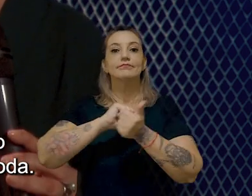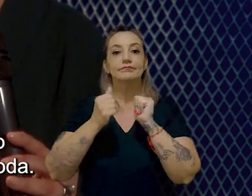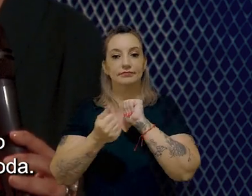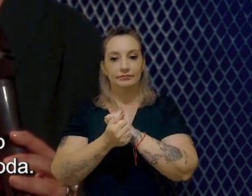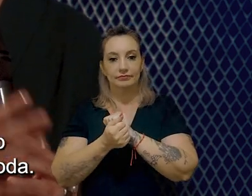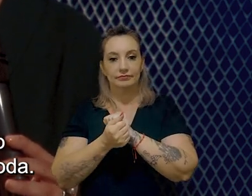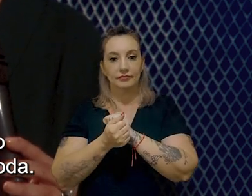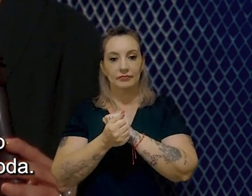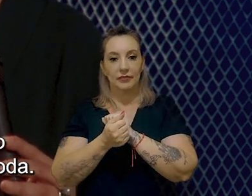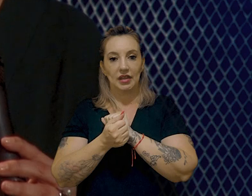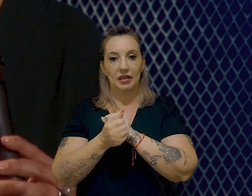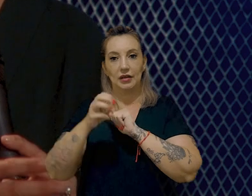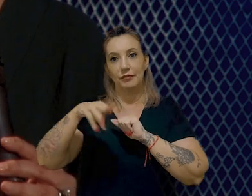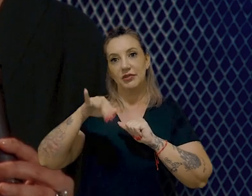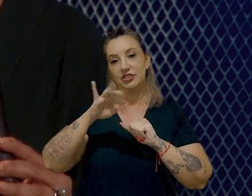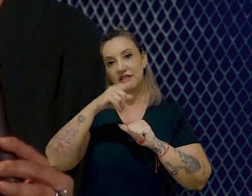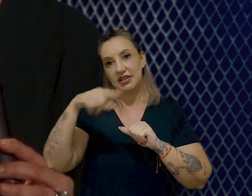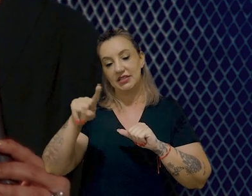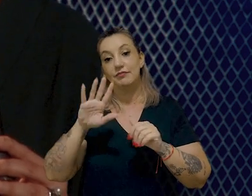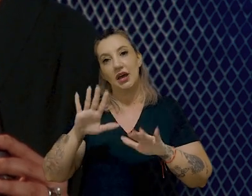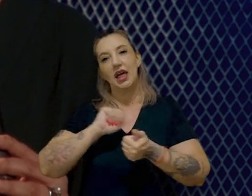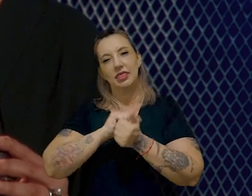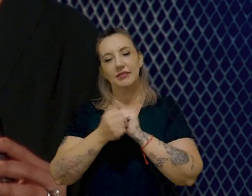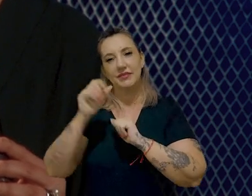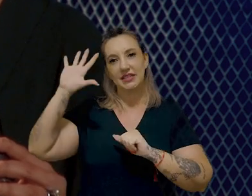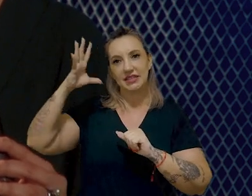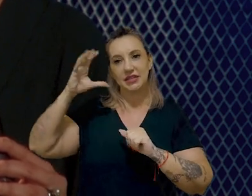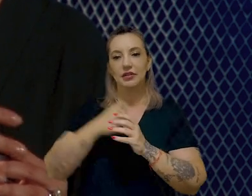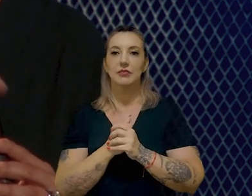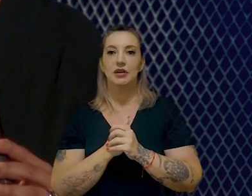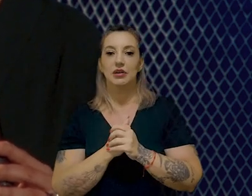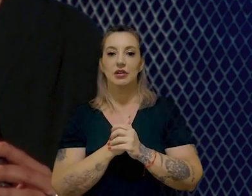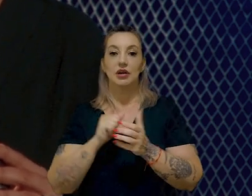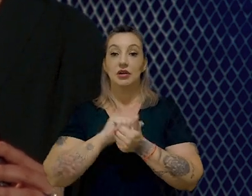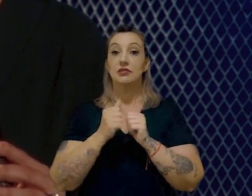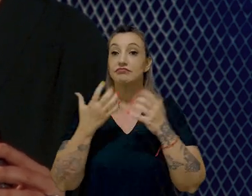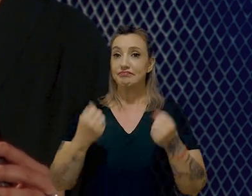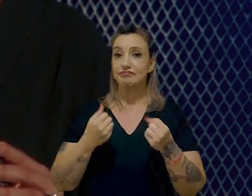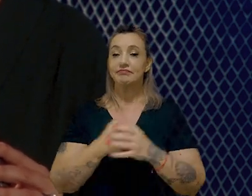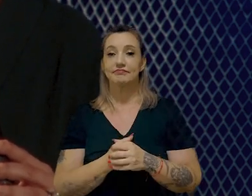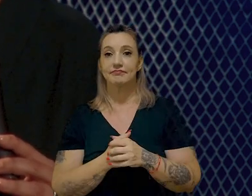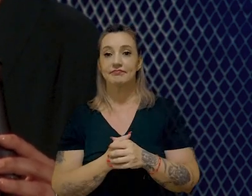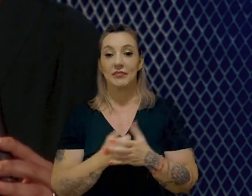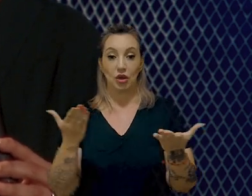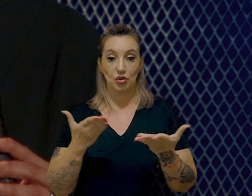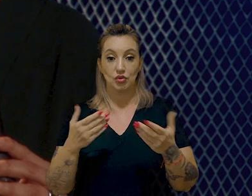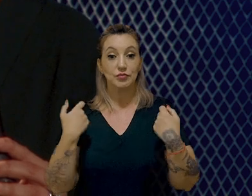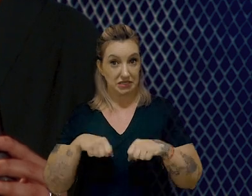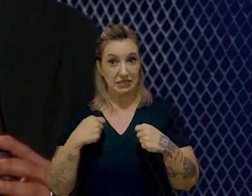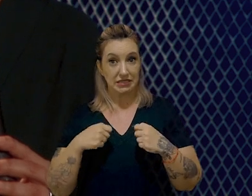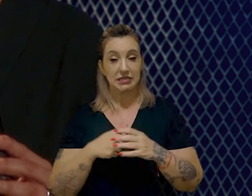mitigação, falar mitigação só porque está na moda, mas mais de adaptação climática ou de adaptação à resiliência que hoje a gente